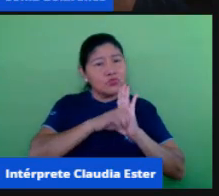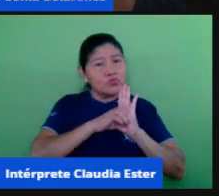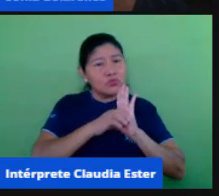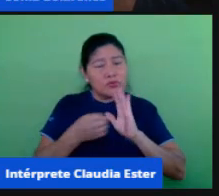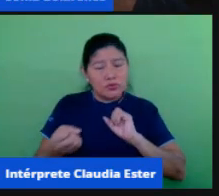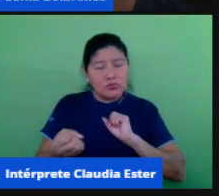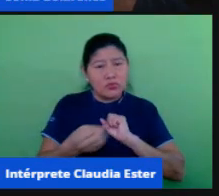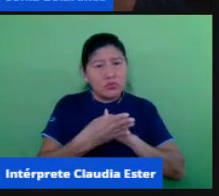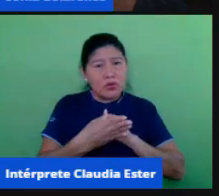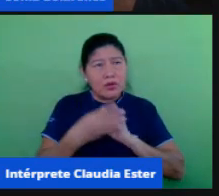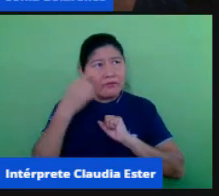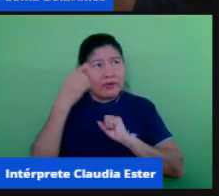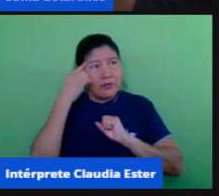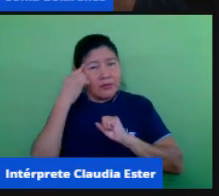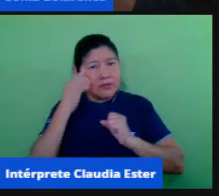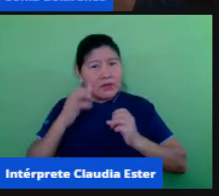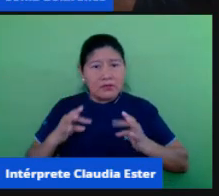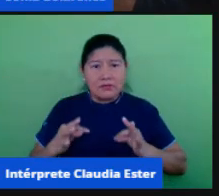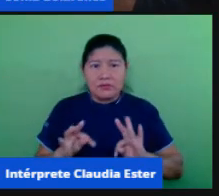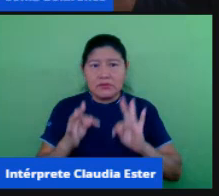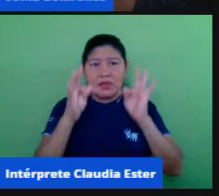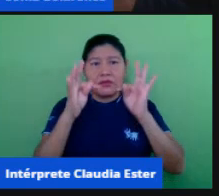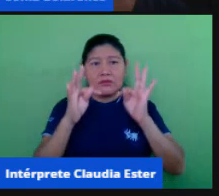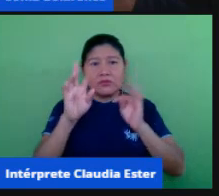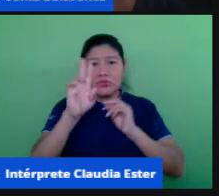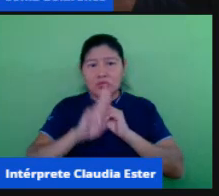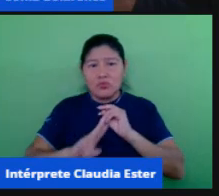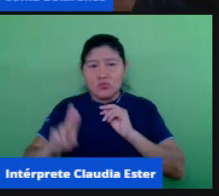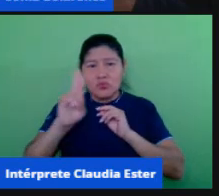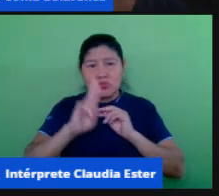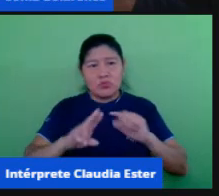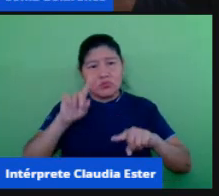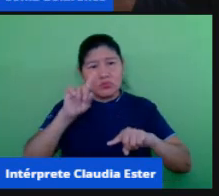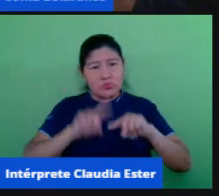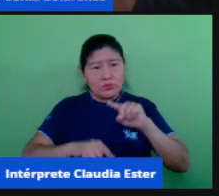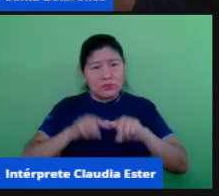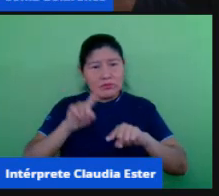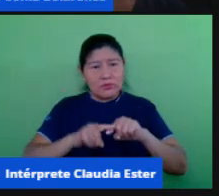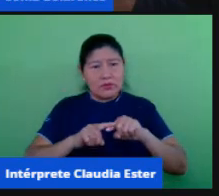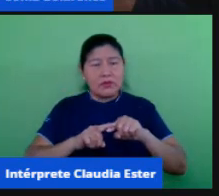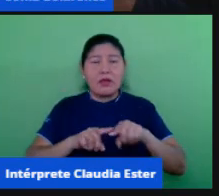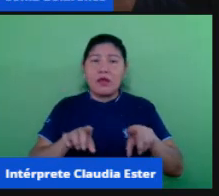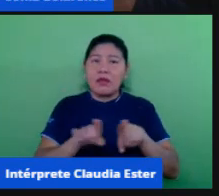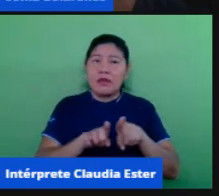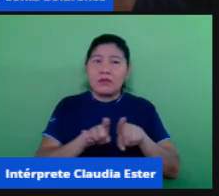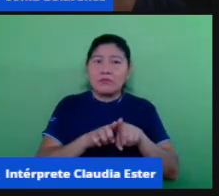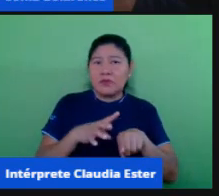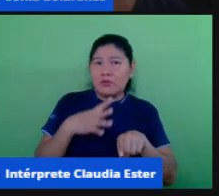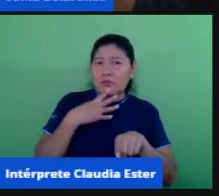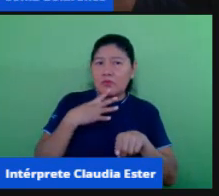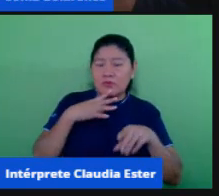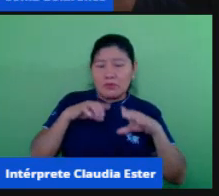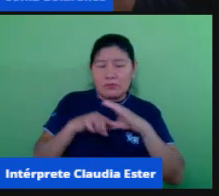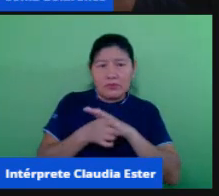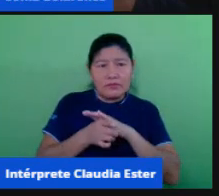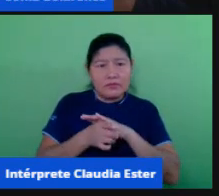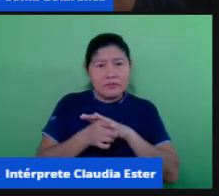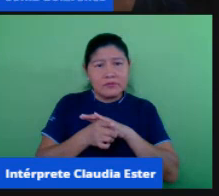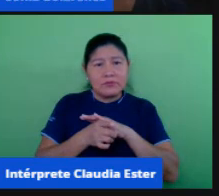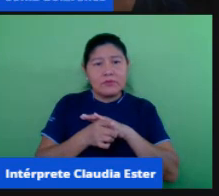tecnologias das próprias TICS do conhecimento das mídias dos conceitos